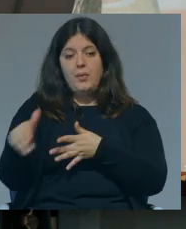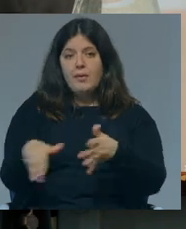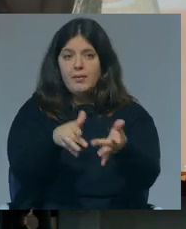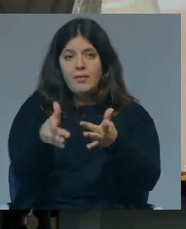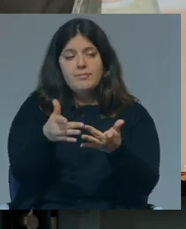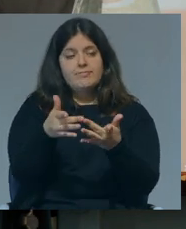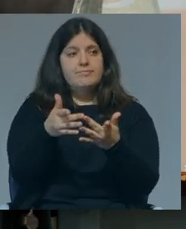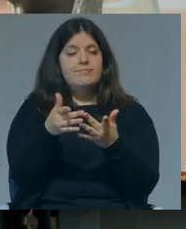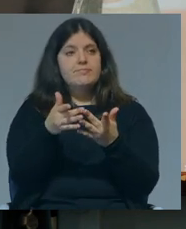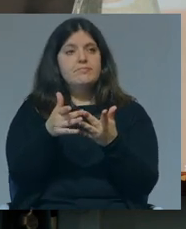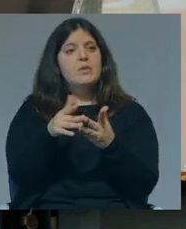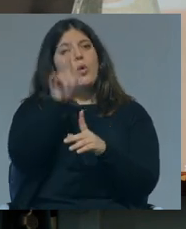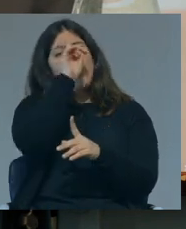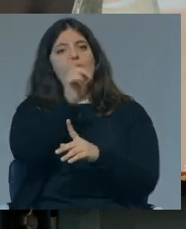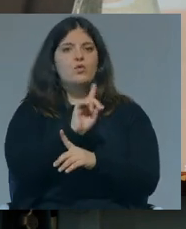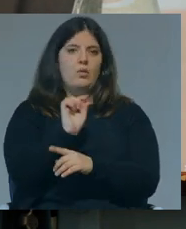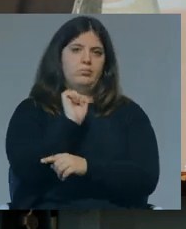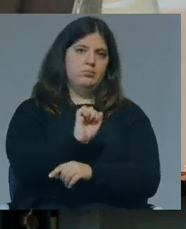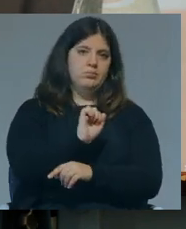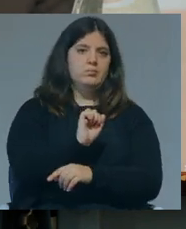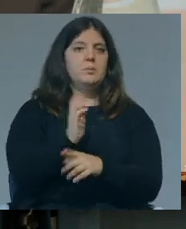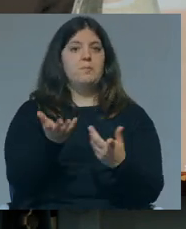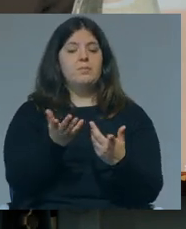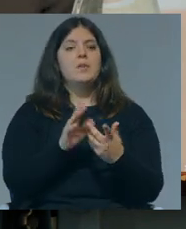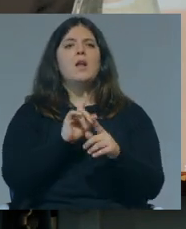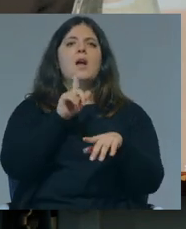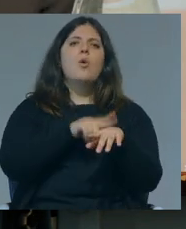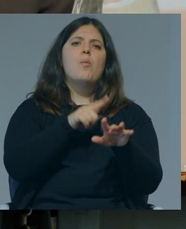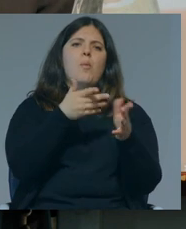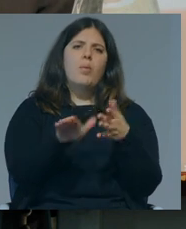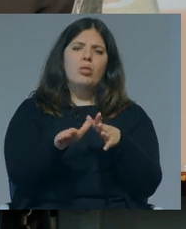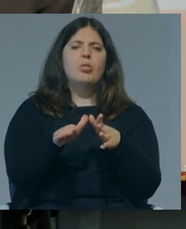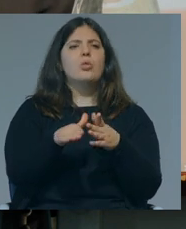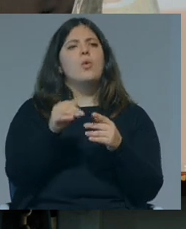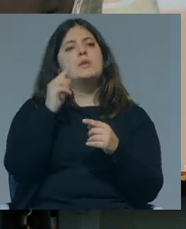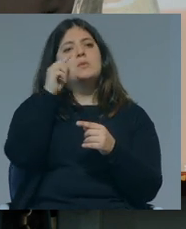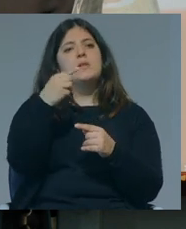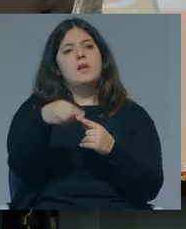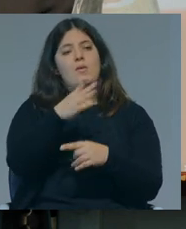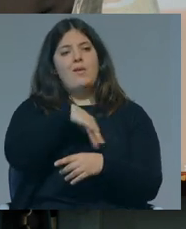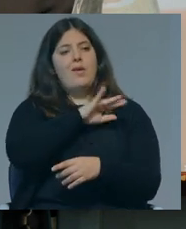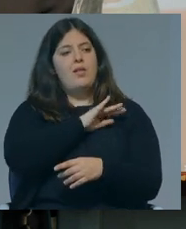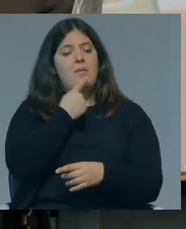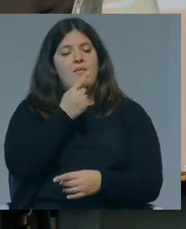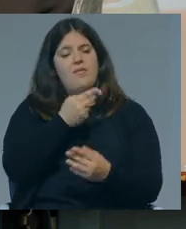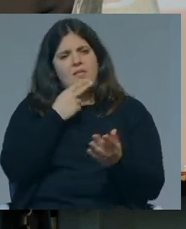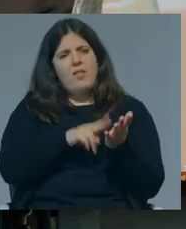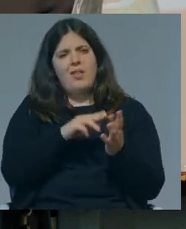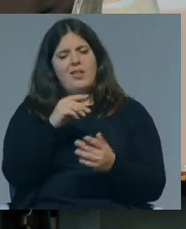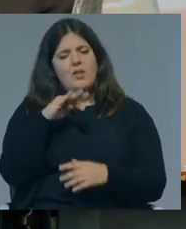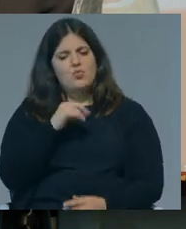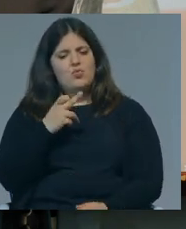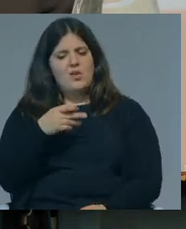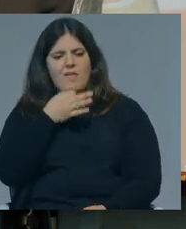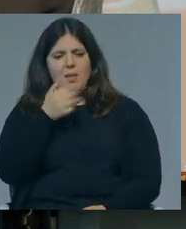de docência. Chega-se a um ponto em que a especialização académica, e na verdade a Suzana falará melhor do que eu,